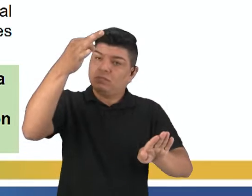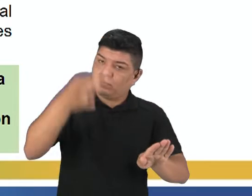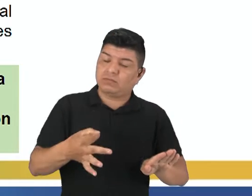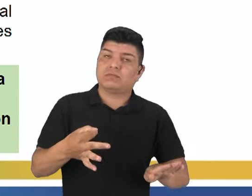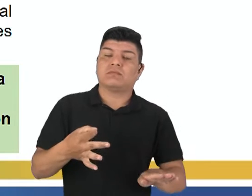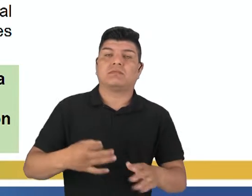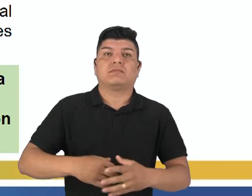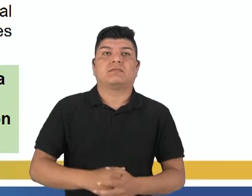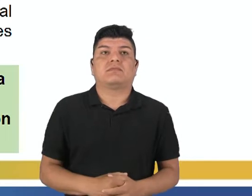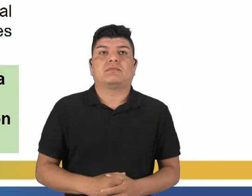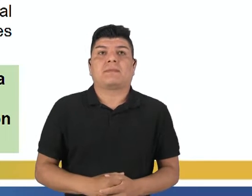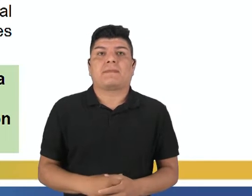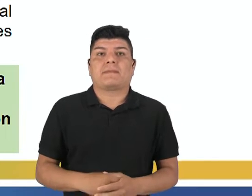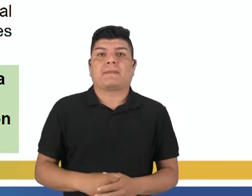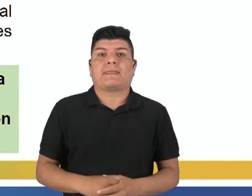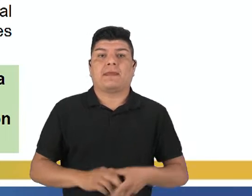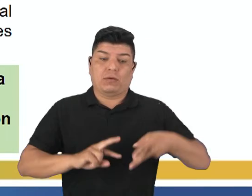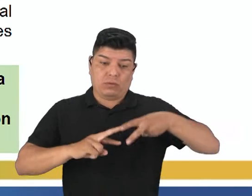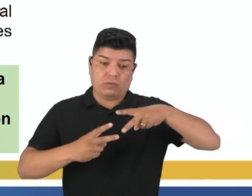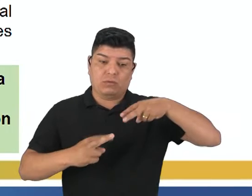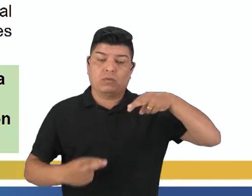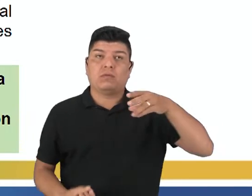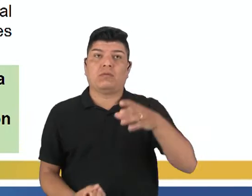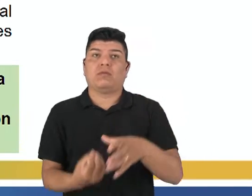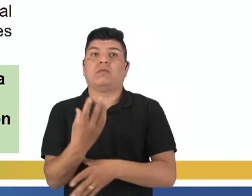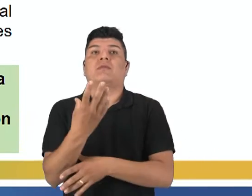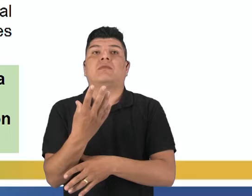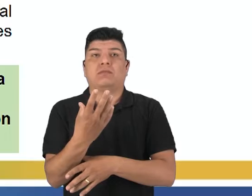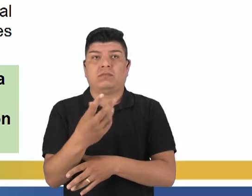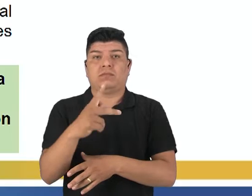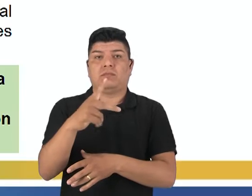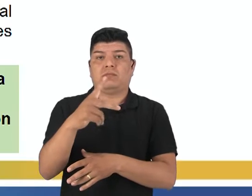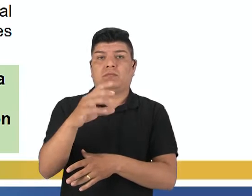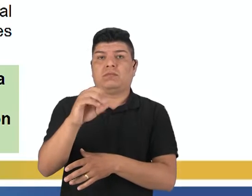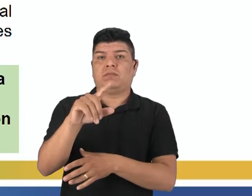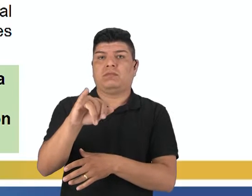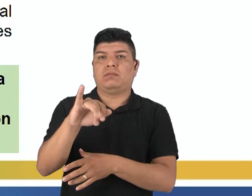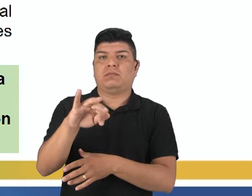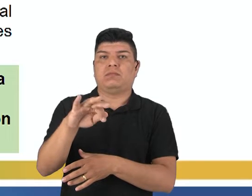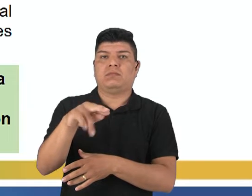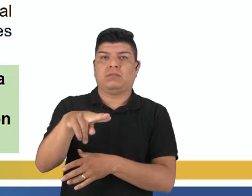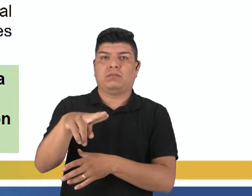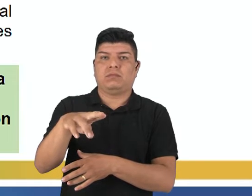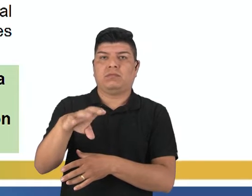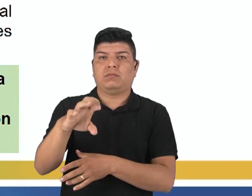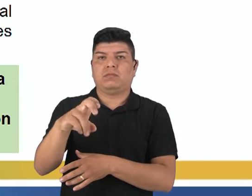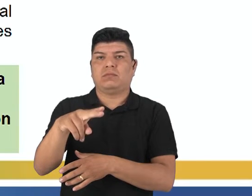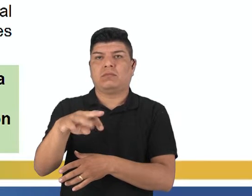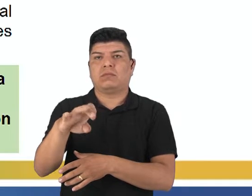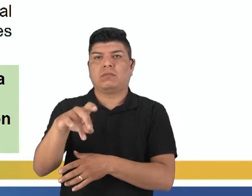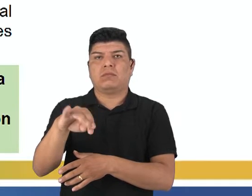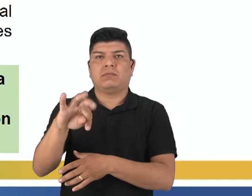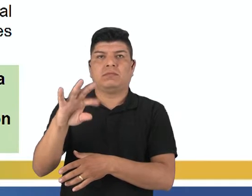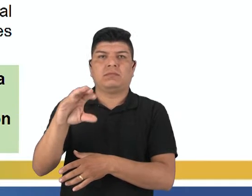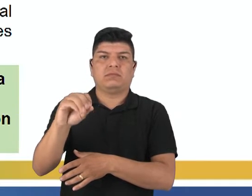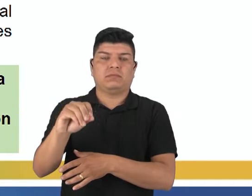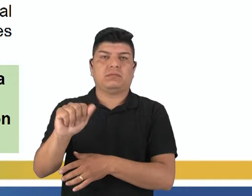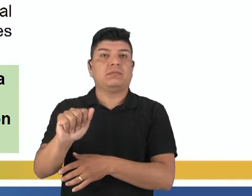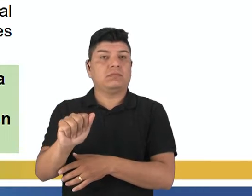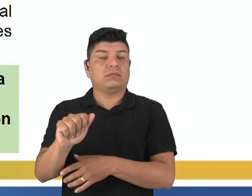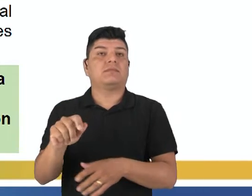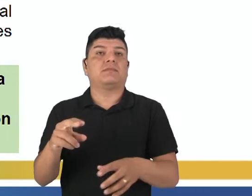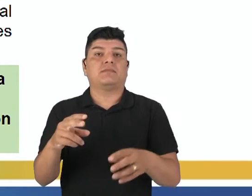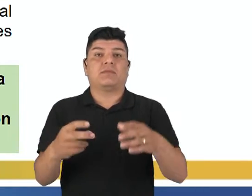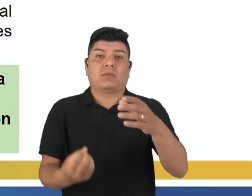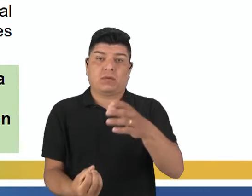Bom, o DNA é formado então por cadeias polinucleotídicas, né? Ou seja, é formado